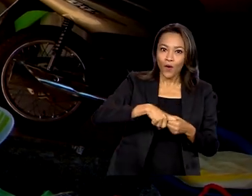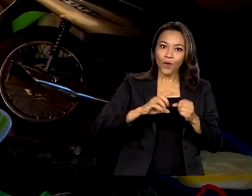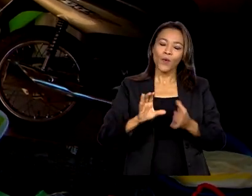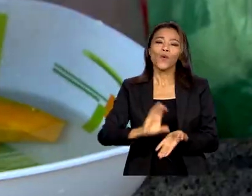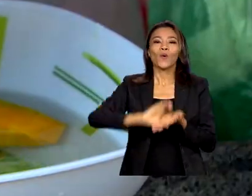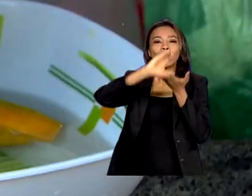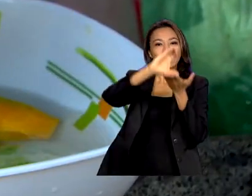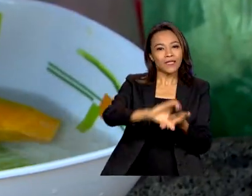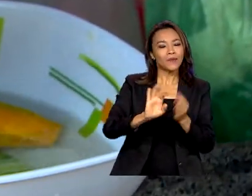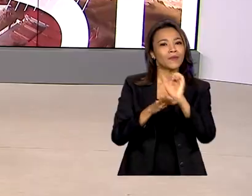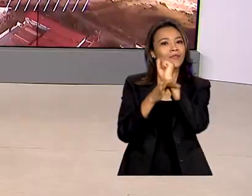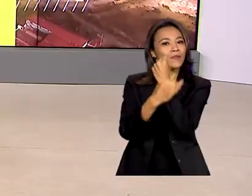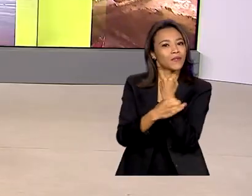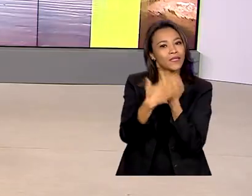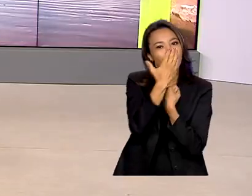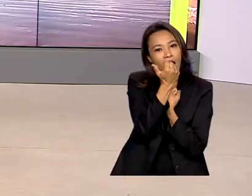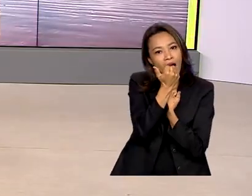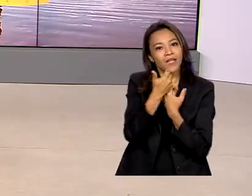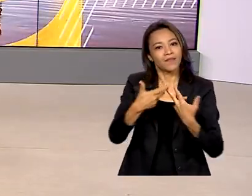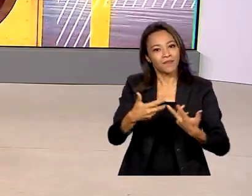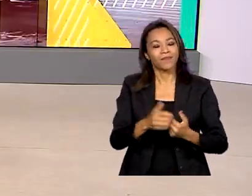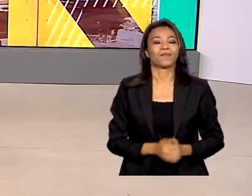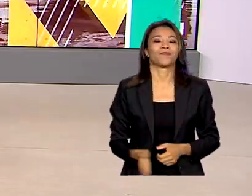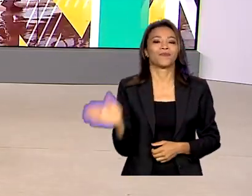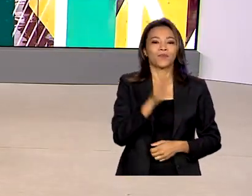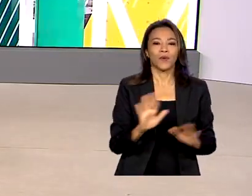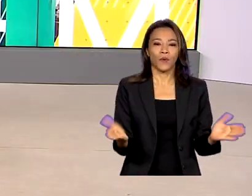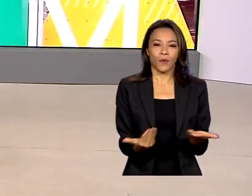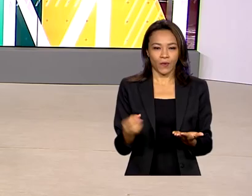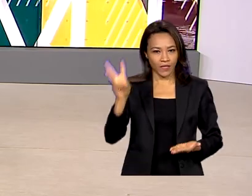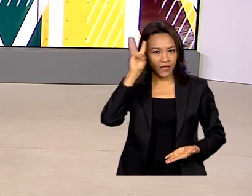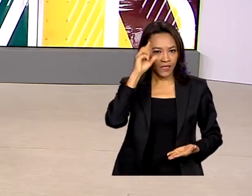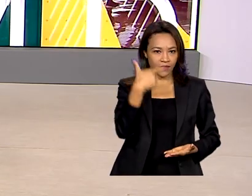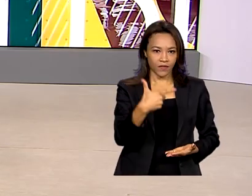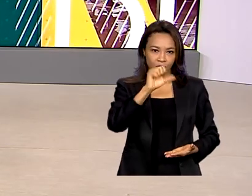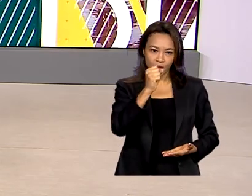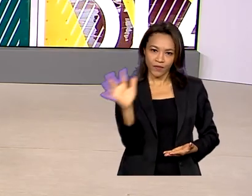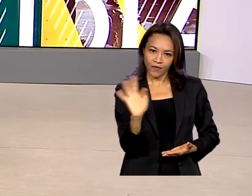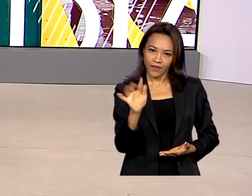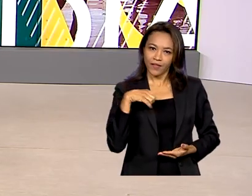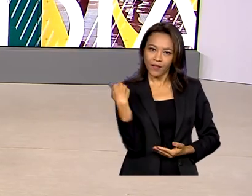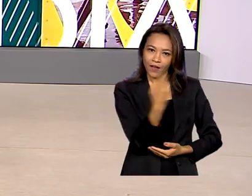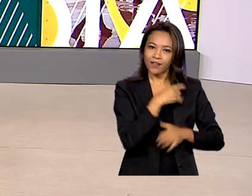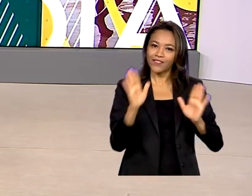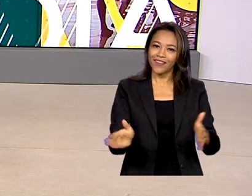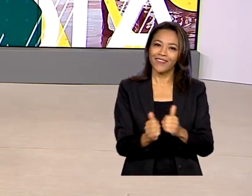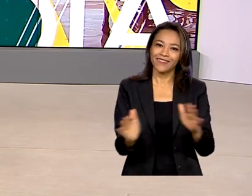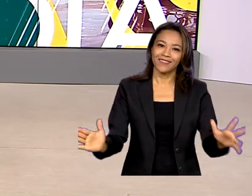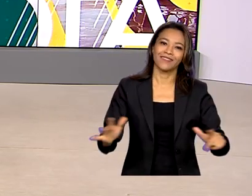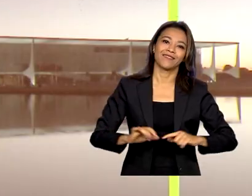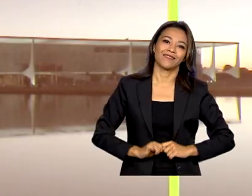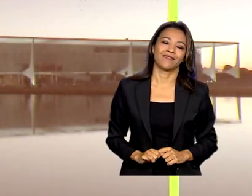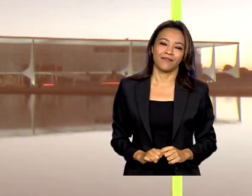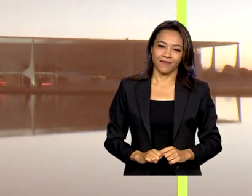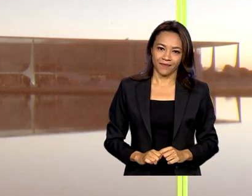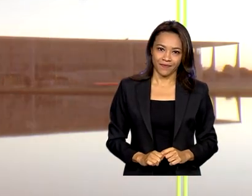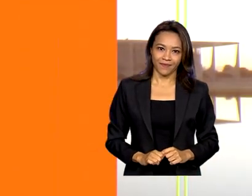e Nutricional. Terça-feira, 28 de fevereiro, o Brasil em Dia já está no ar.